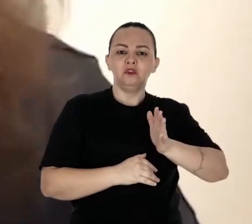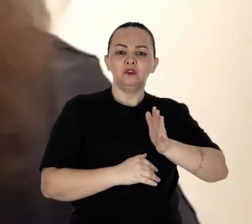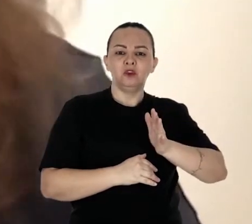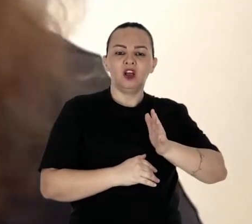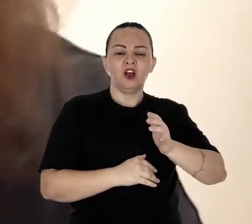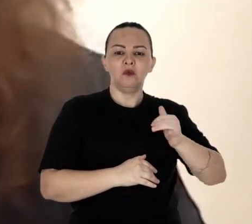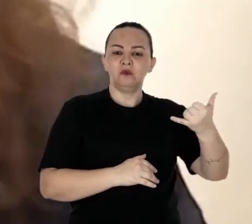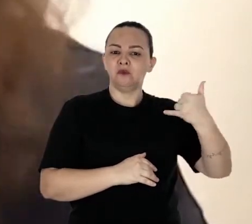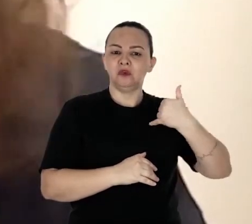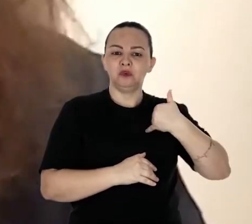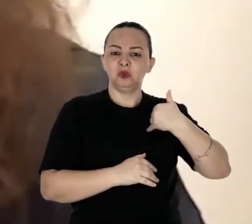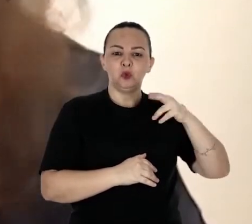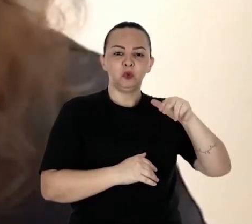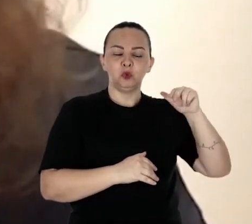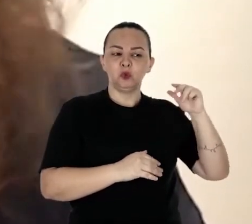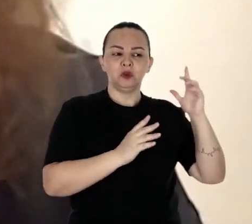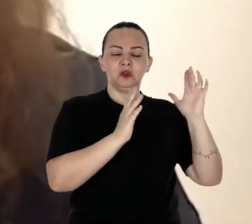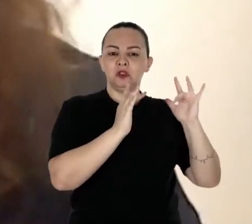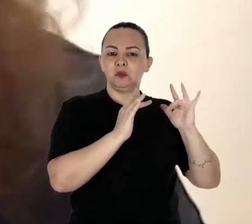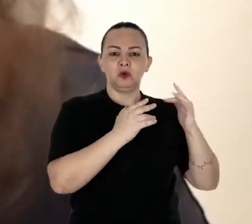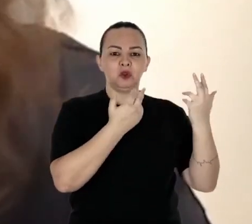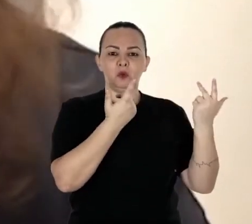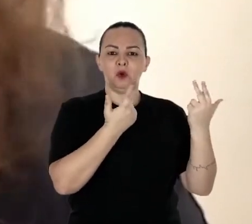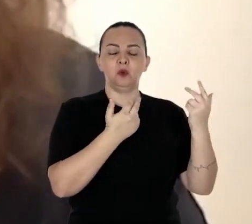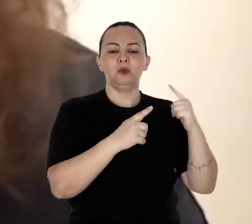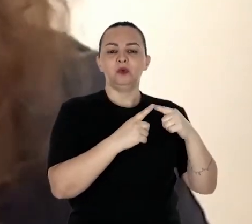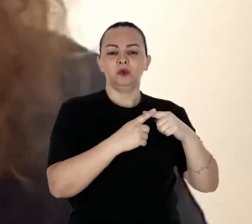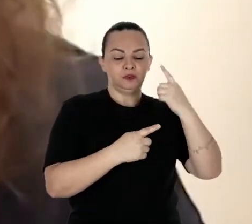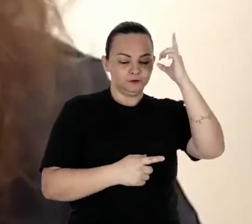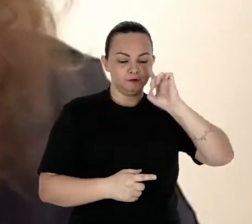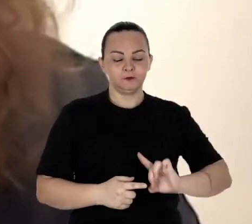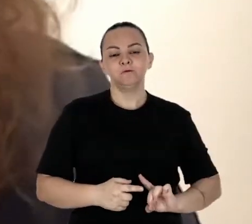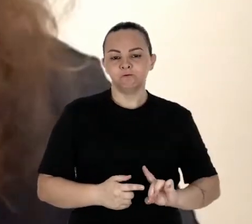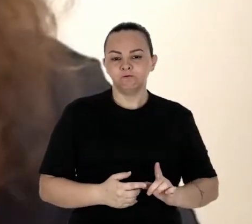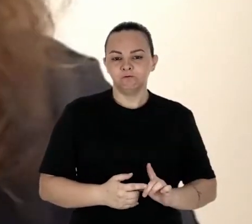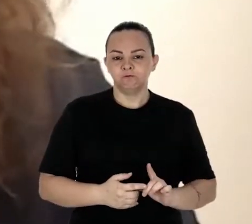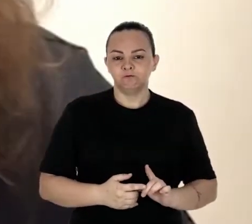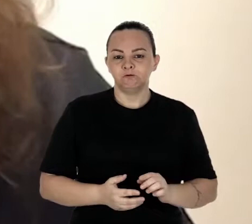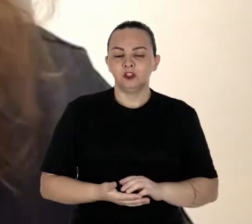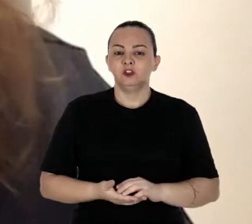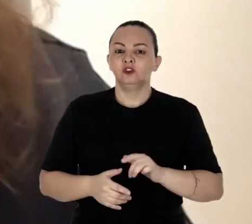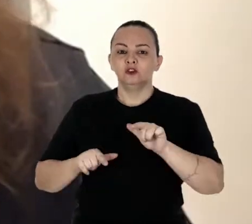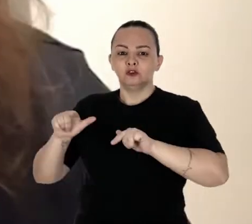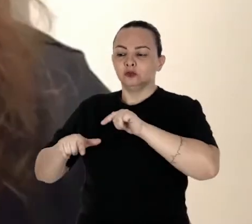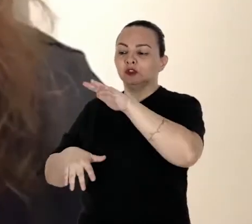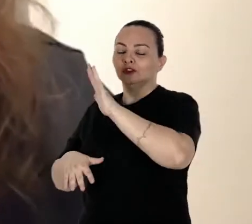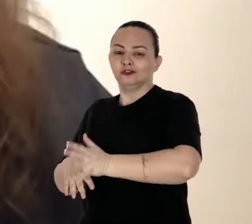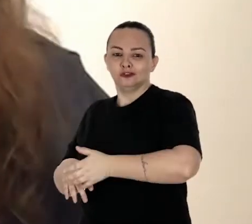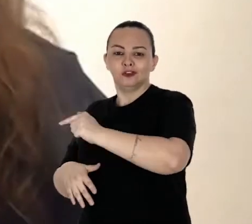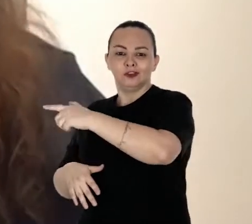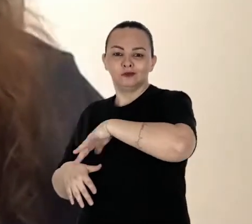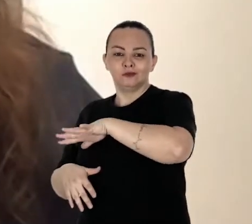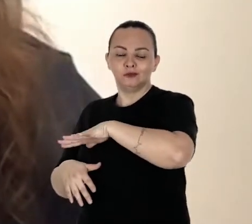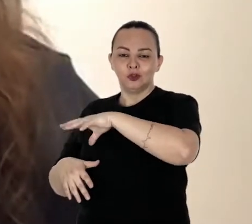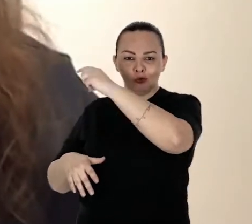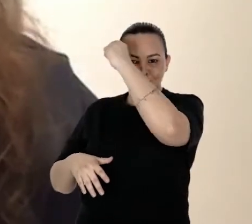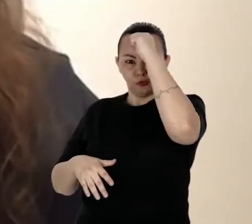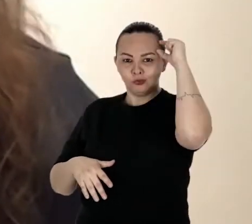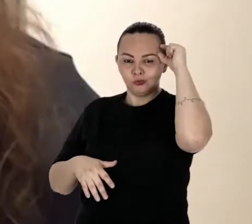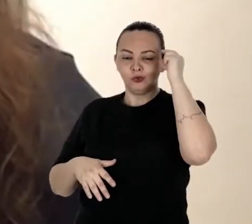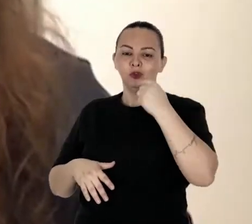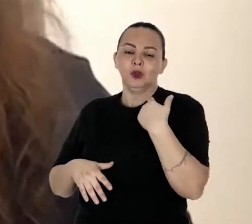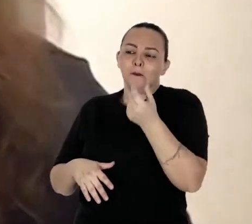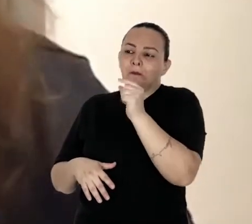jamais conseguiria achar outro homem ou pessoa por causa da minha deficiência. Eu já trabalhei em lugares que me